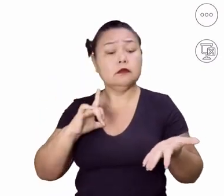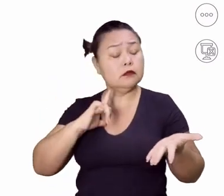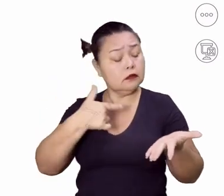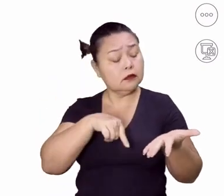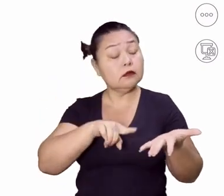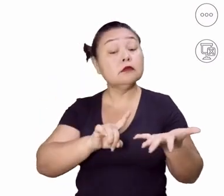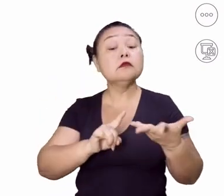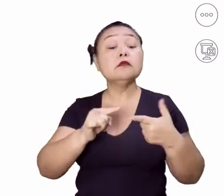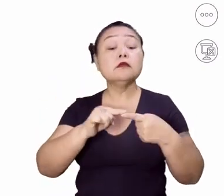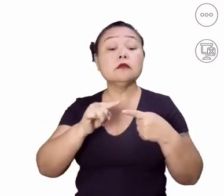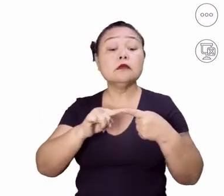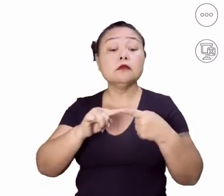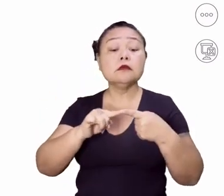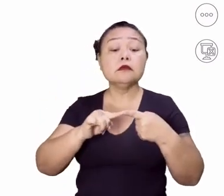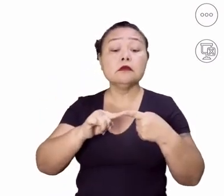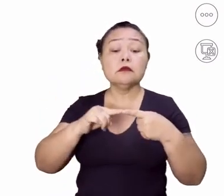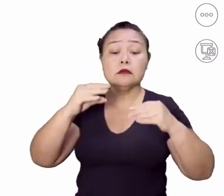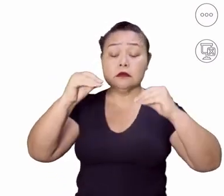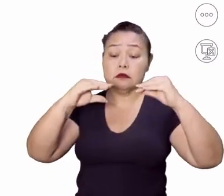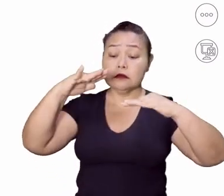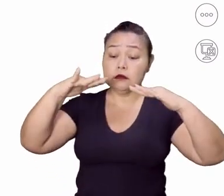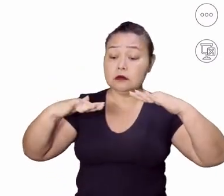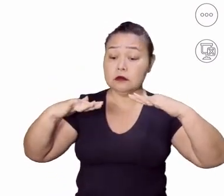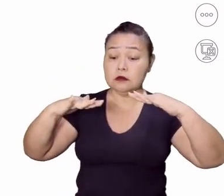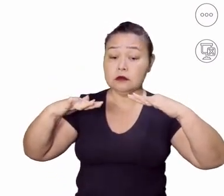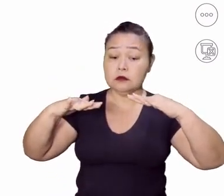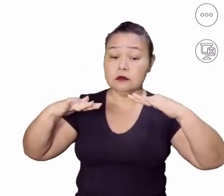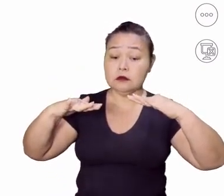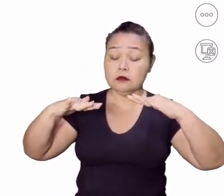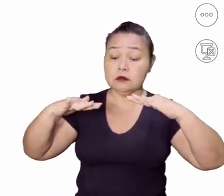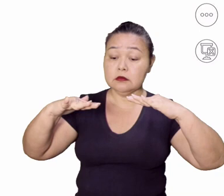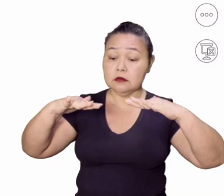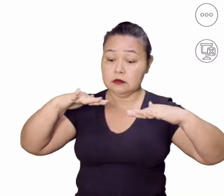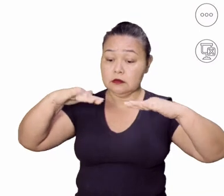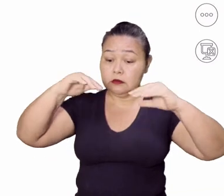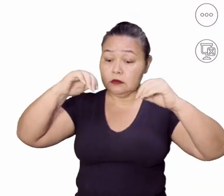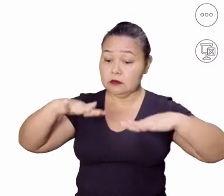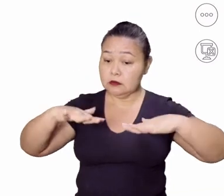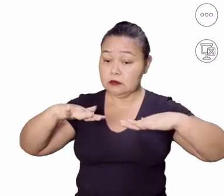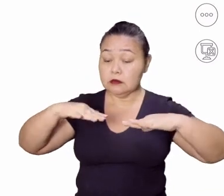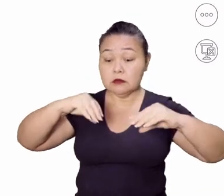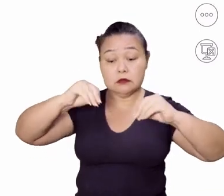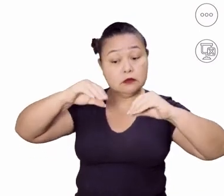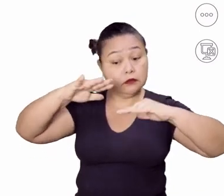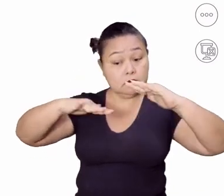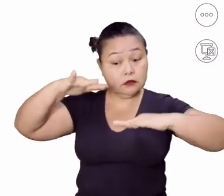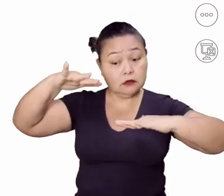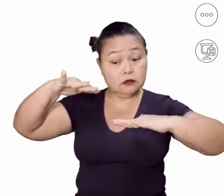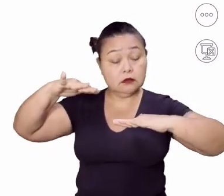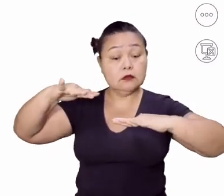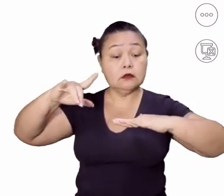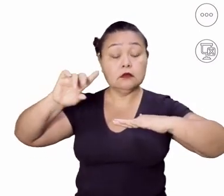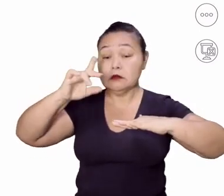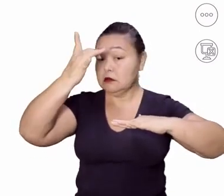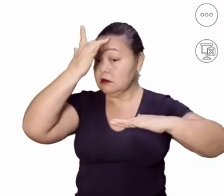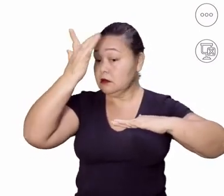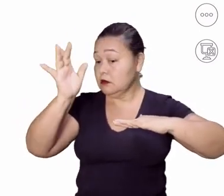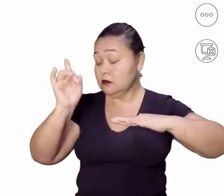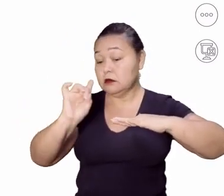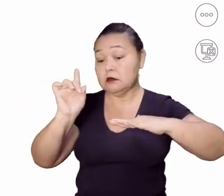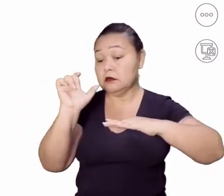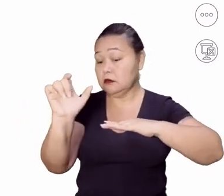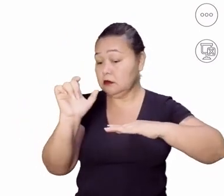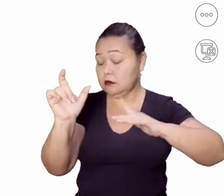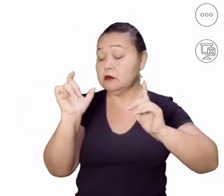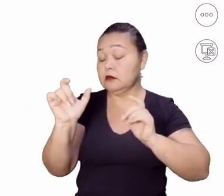né? Uma delas é a desestabilização dos estáveis, que não é fácil, né?